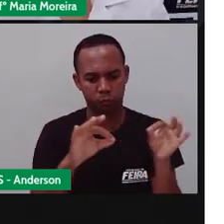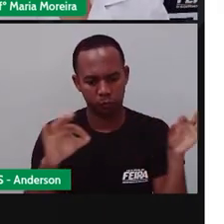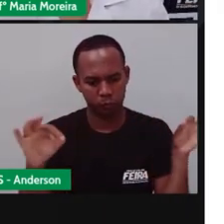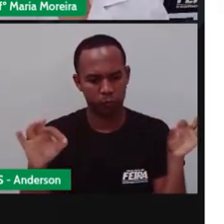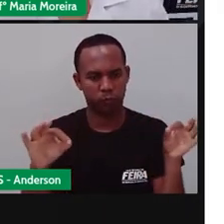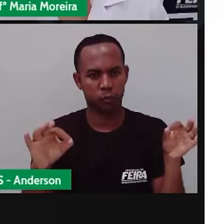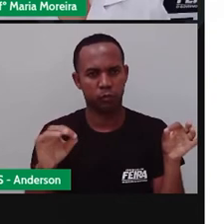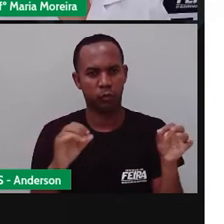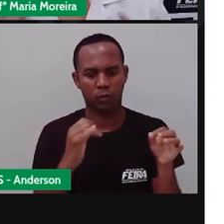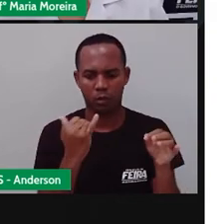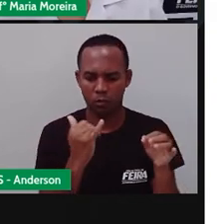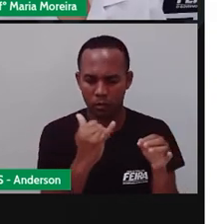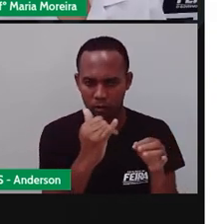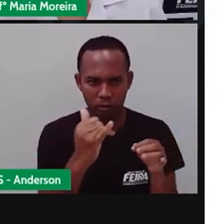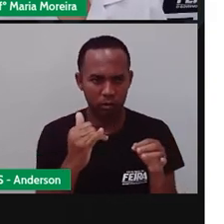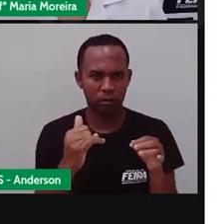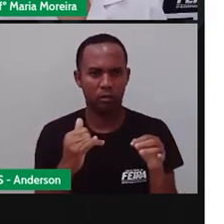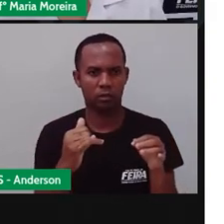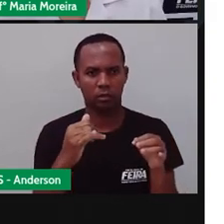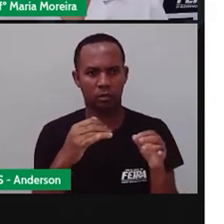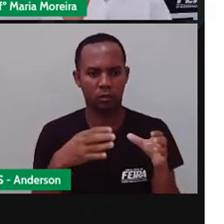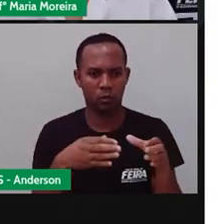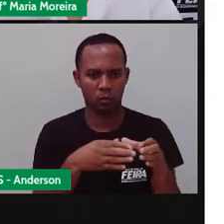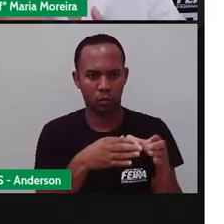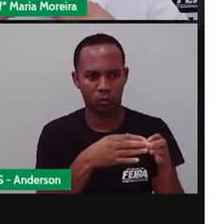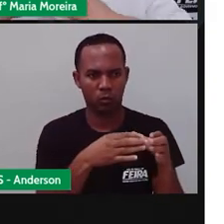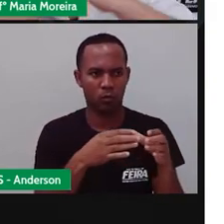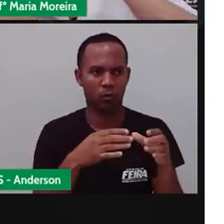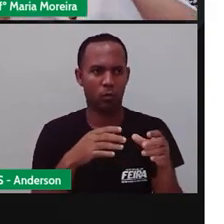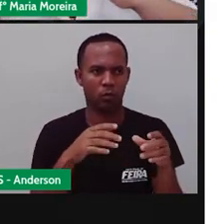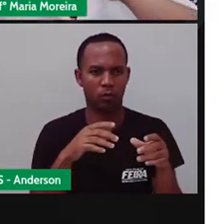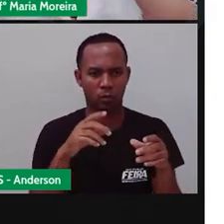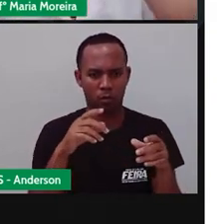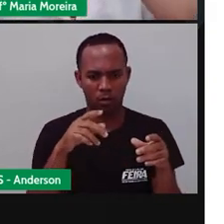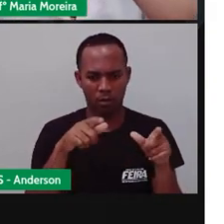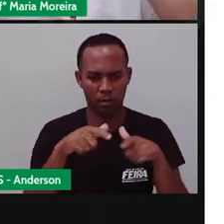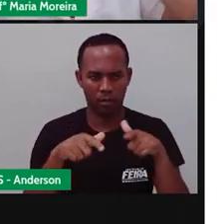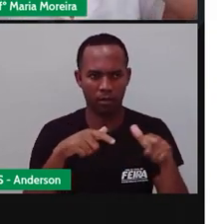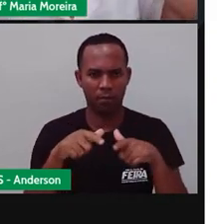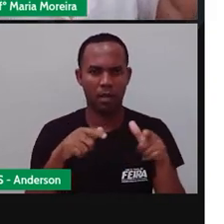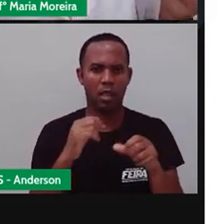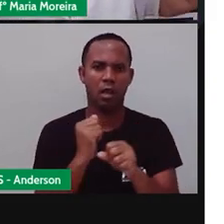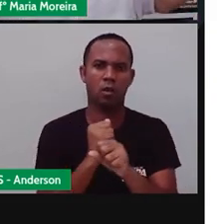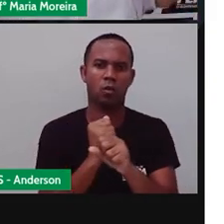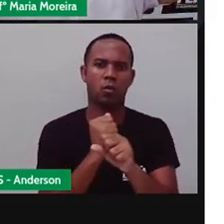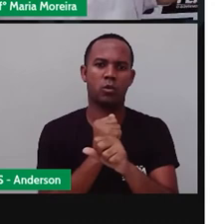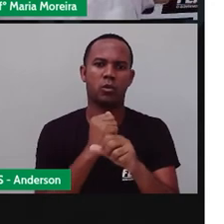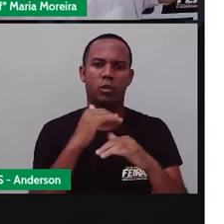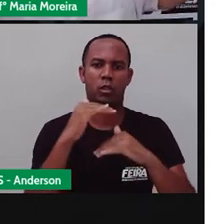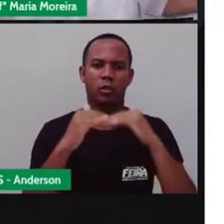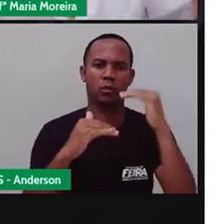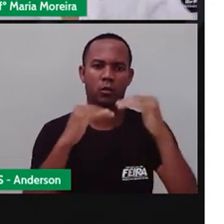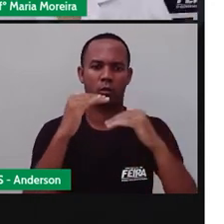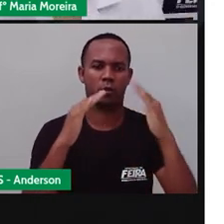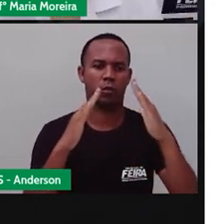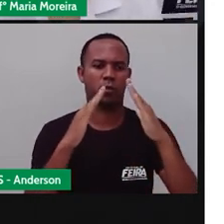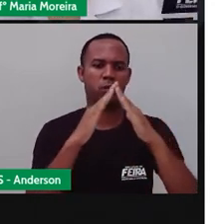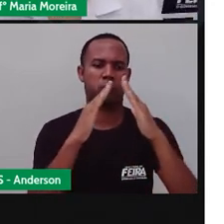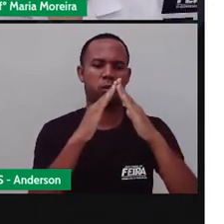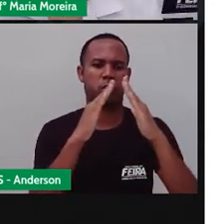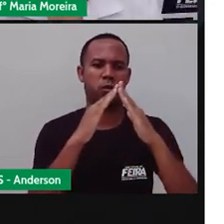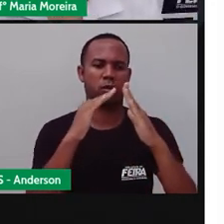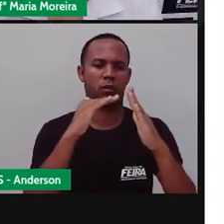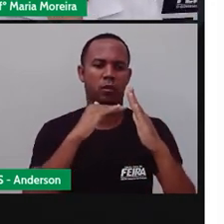civil, um eletricista e vários outros. Por quê? Porque tem que se pensar como essa construção vai ficar o quê? Uma em cima da